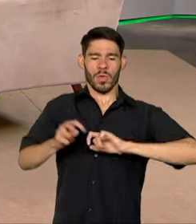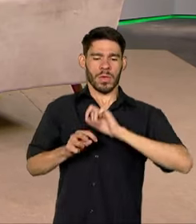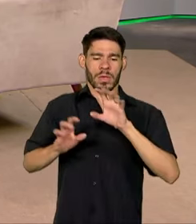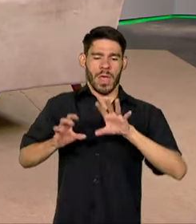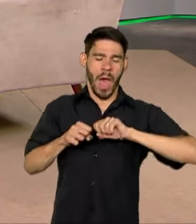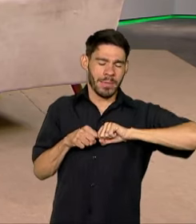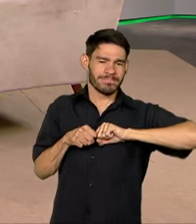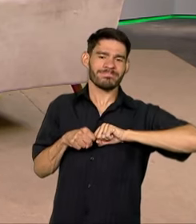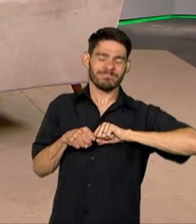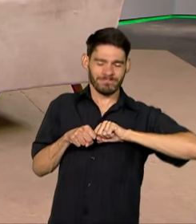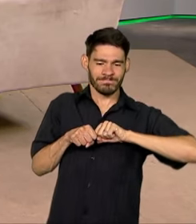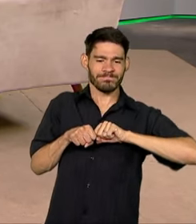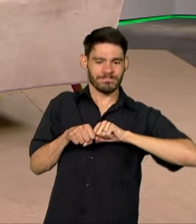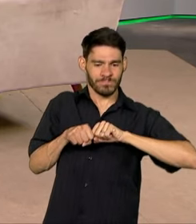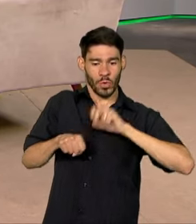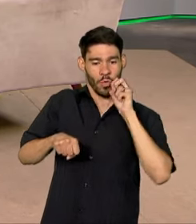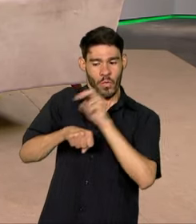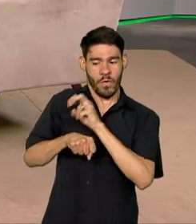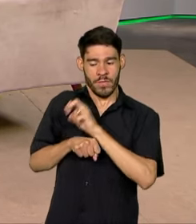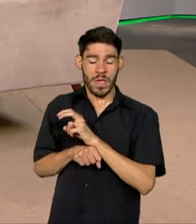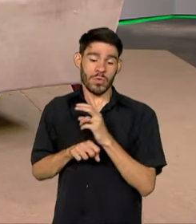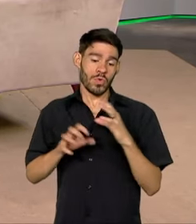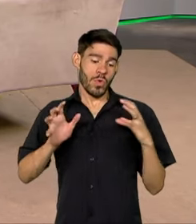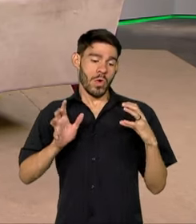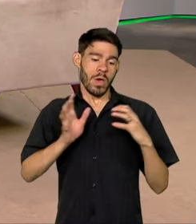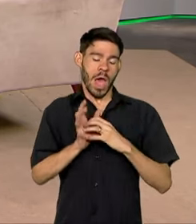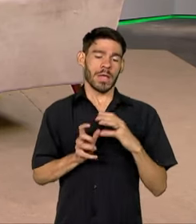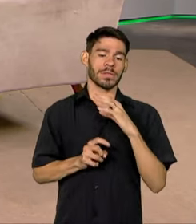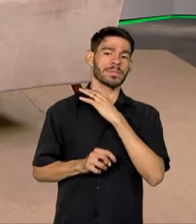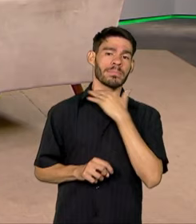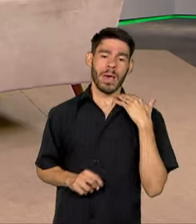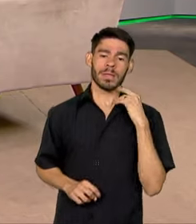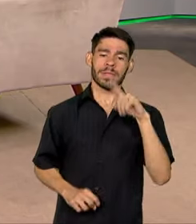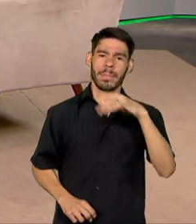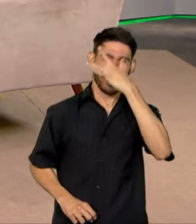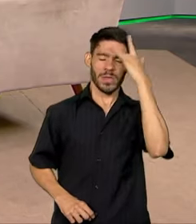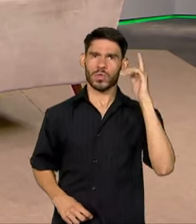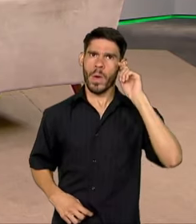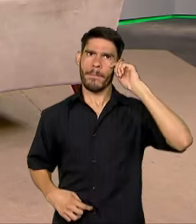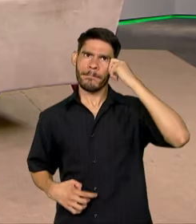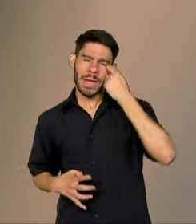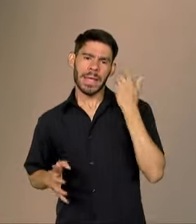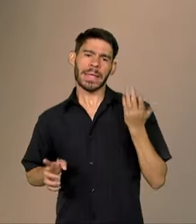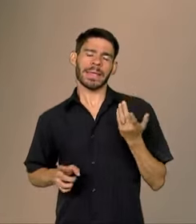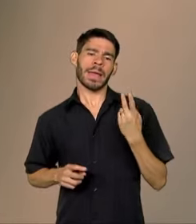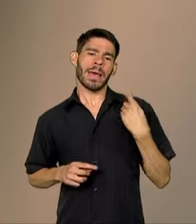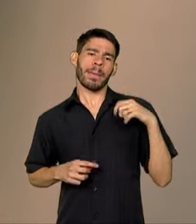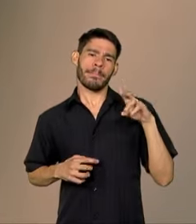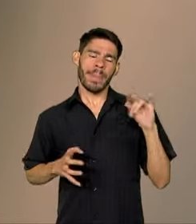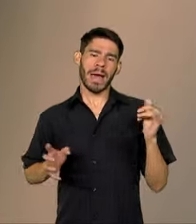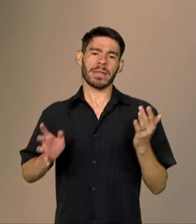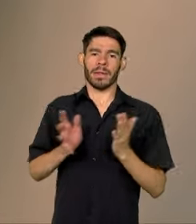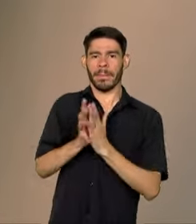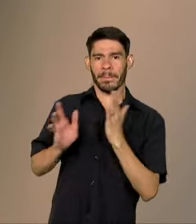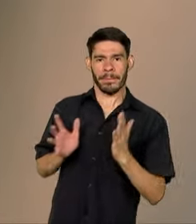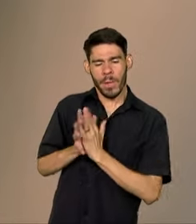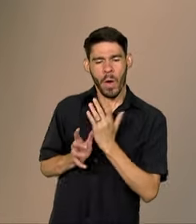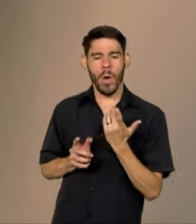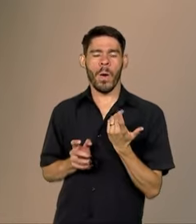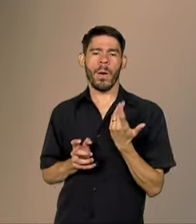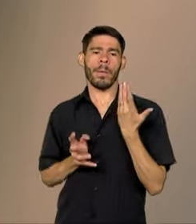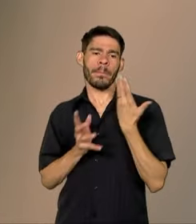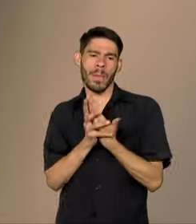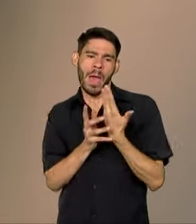contraem o vírus e que morrem de AIDS são pessoas pretas, pardas, pobres, que vivem na periferia, que têm baixa